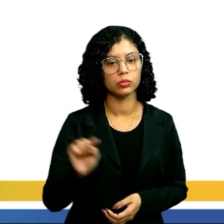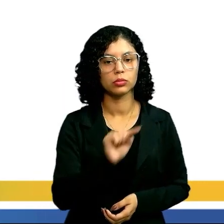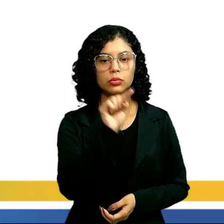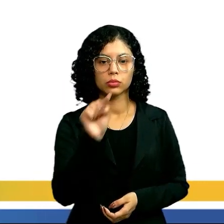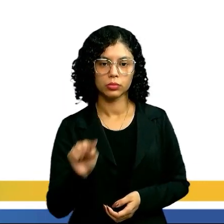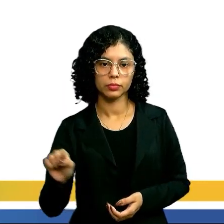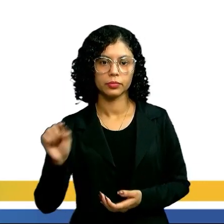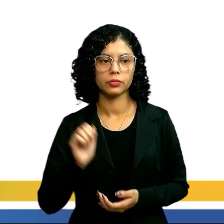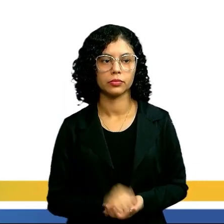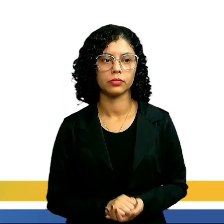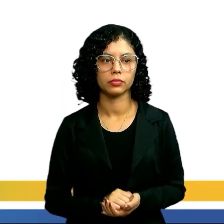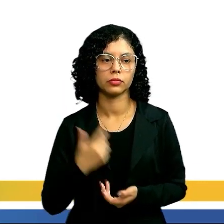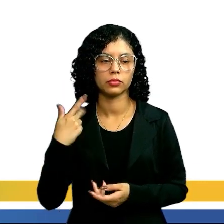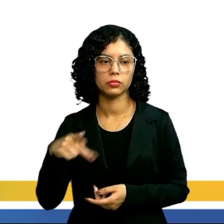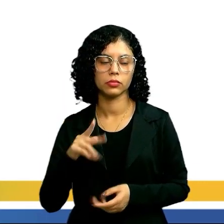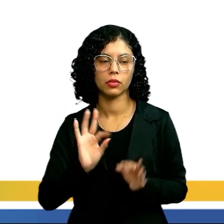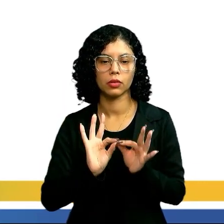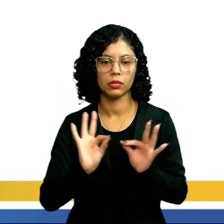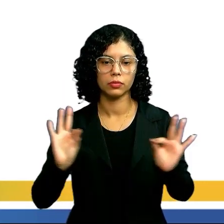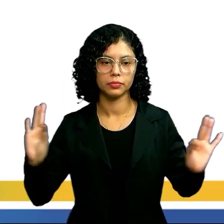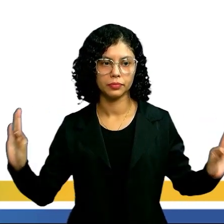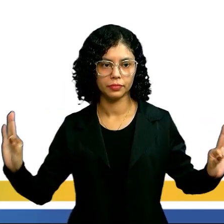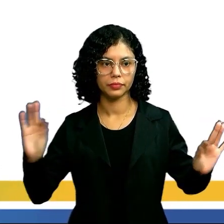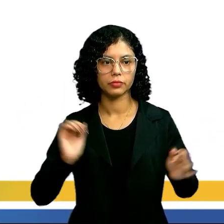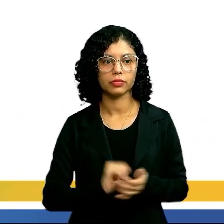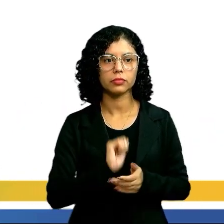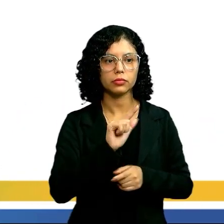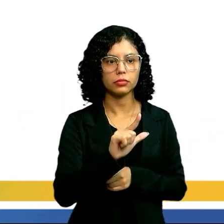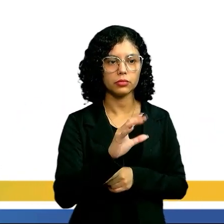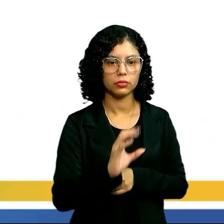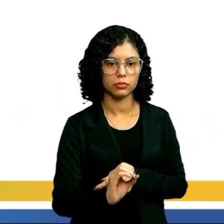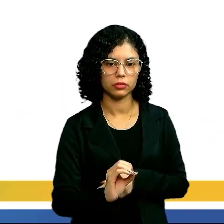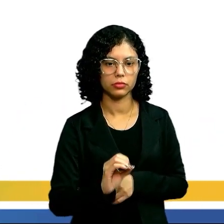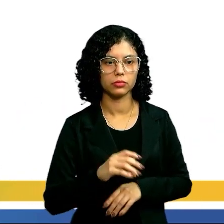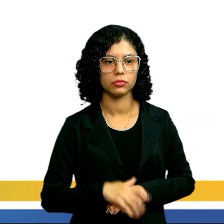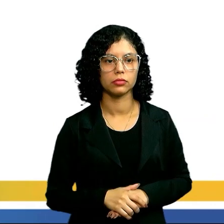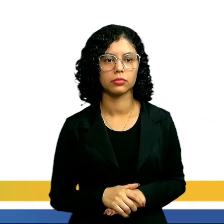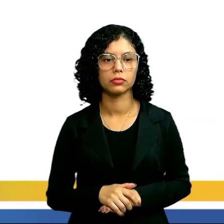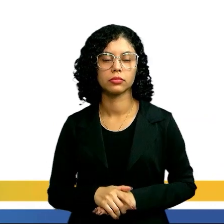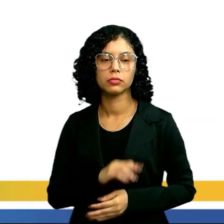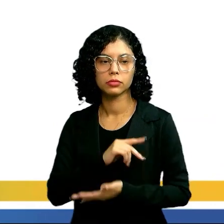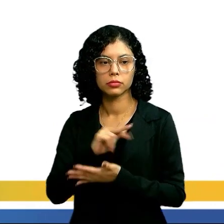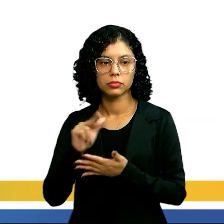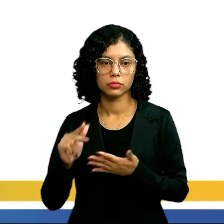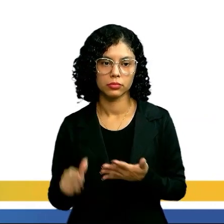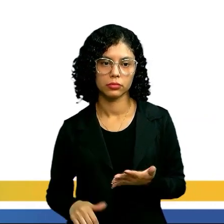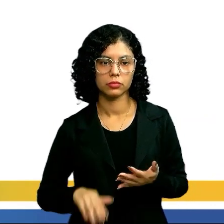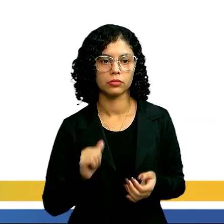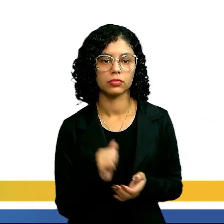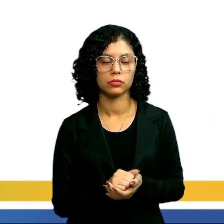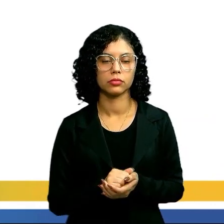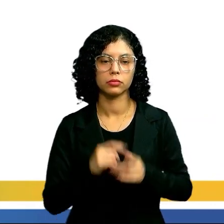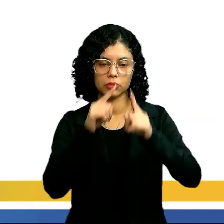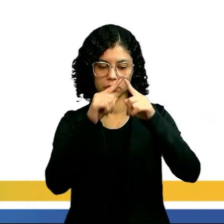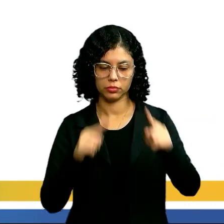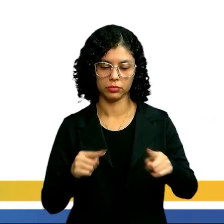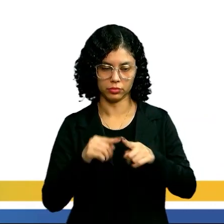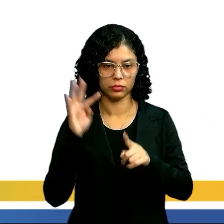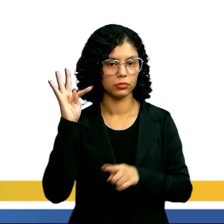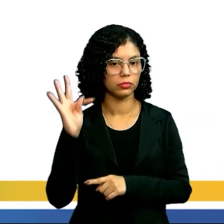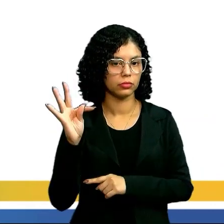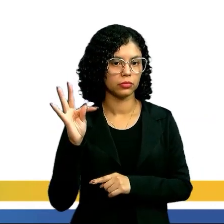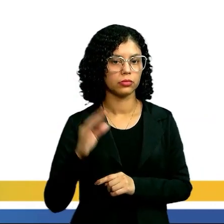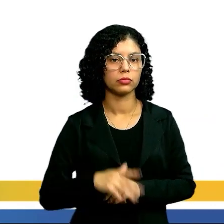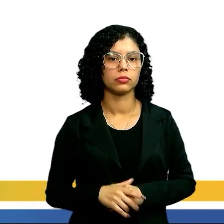proporcional a α, ao seu comprimento original, tá? O L de zero,